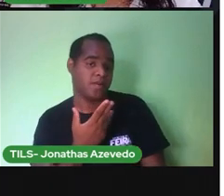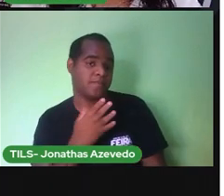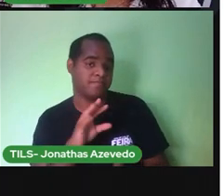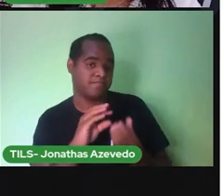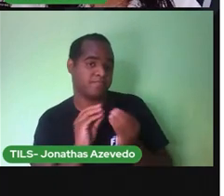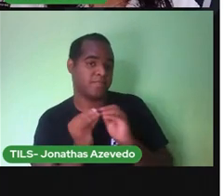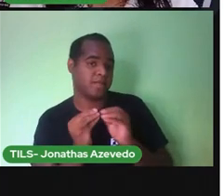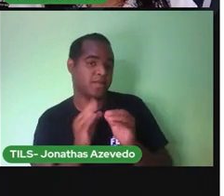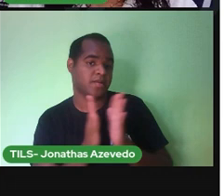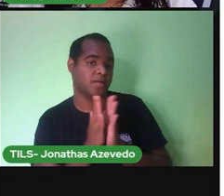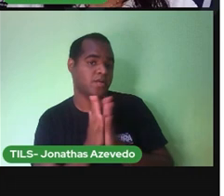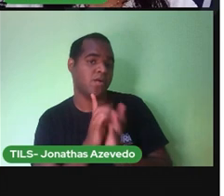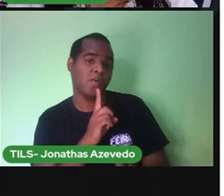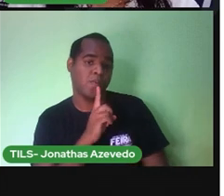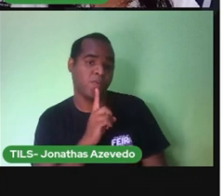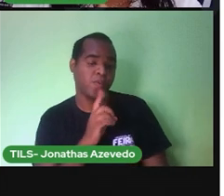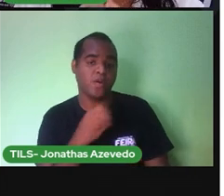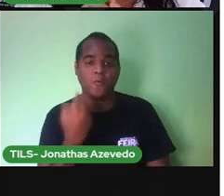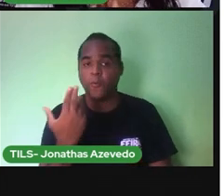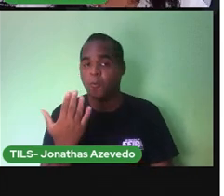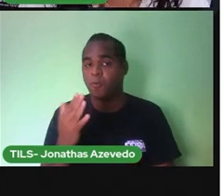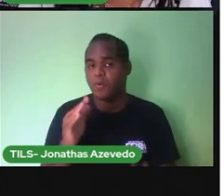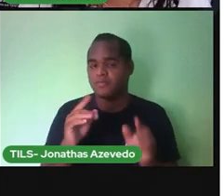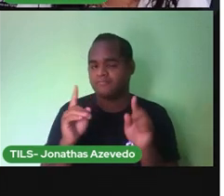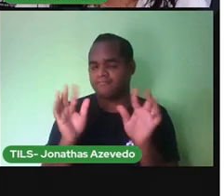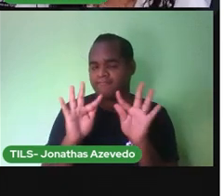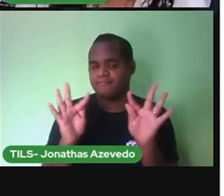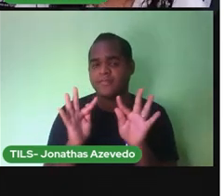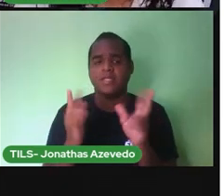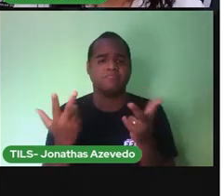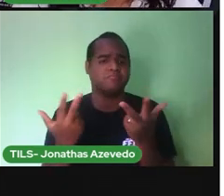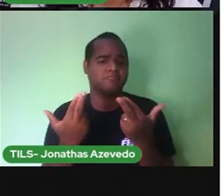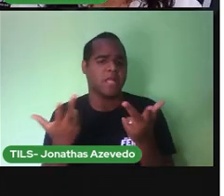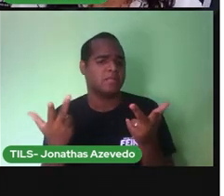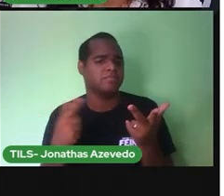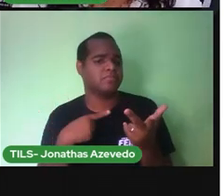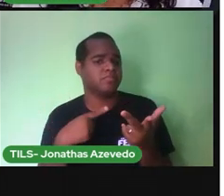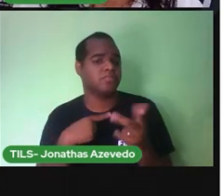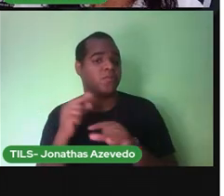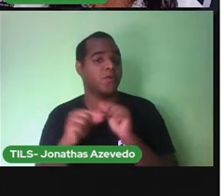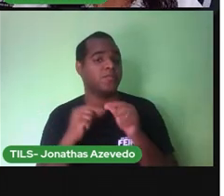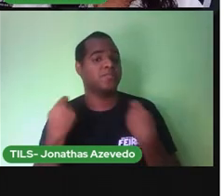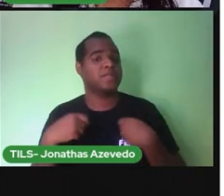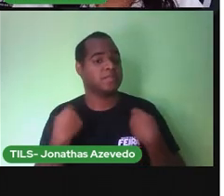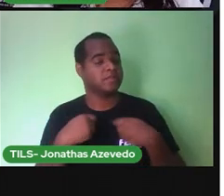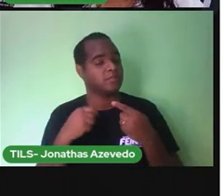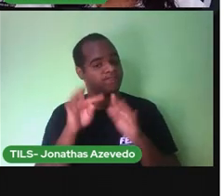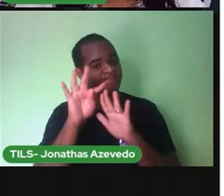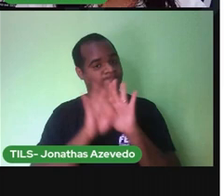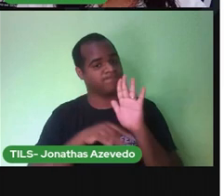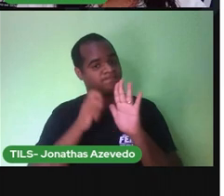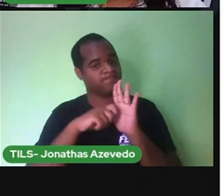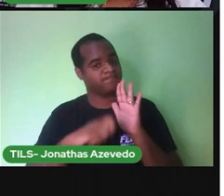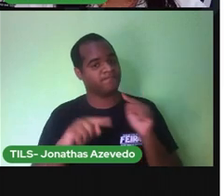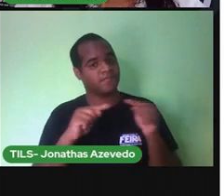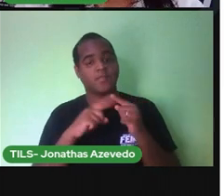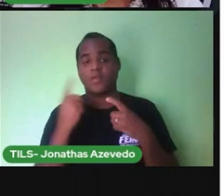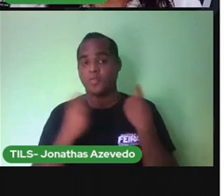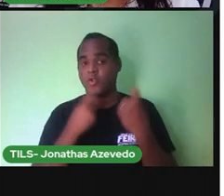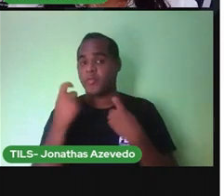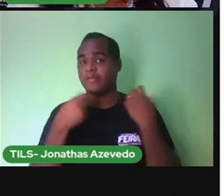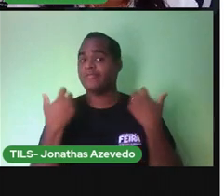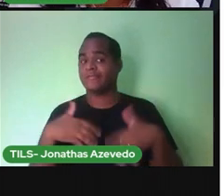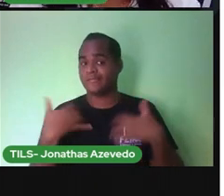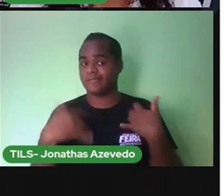De aniversário De felicitação Nós precisamos Nos nossos textos Escritos Ter essa Preocupação